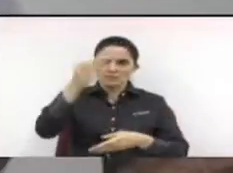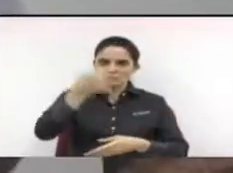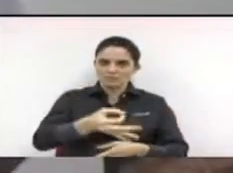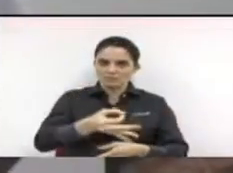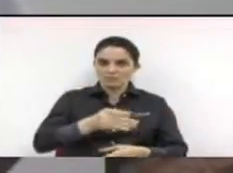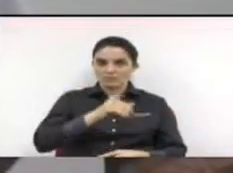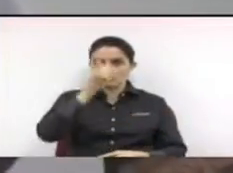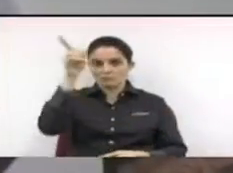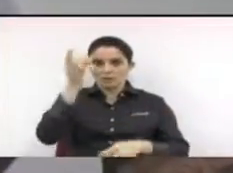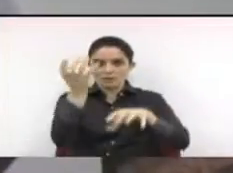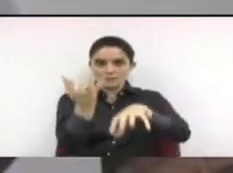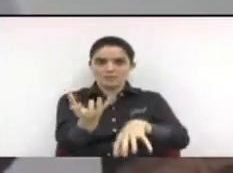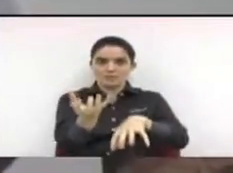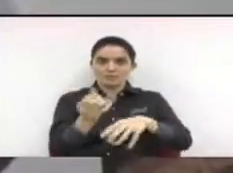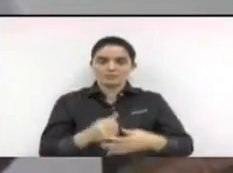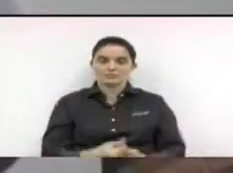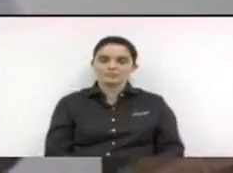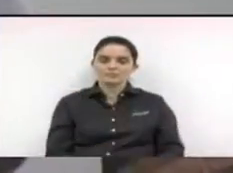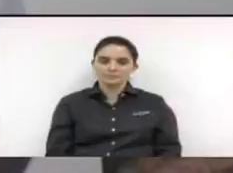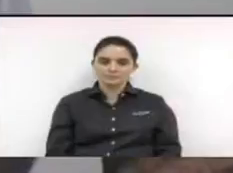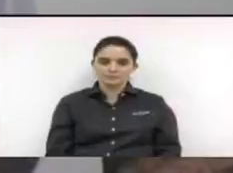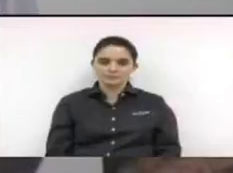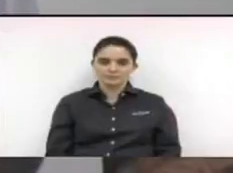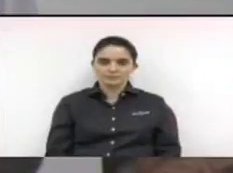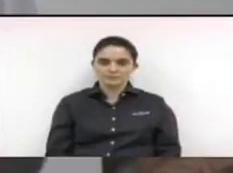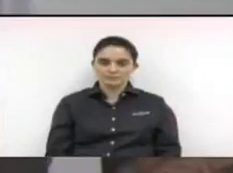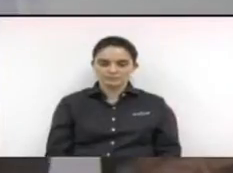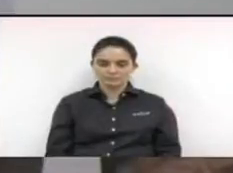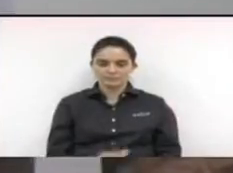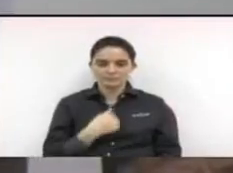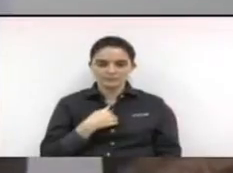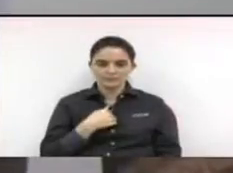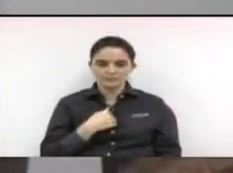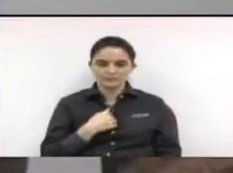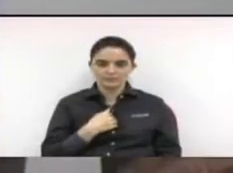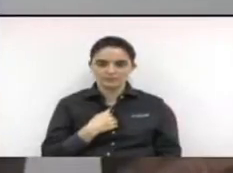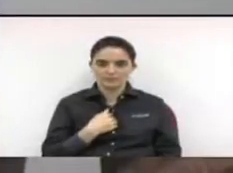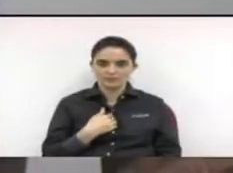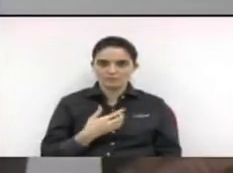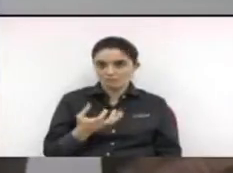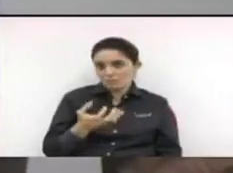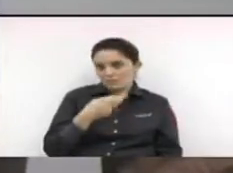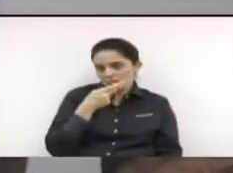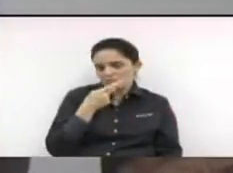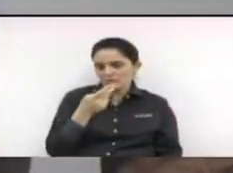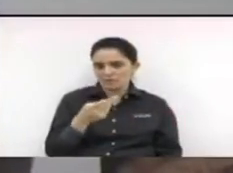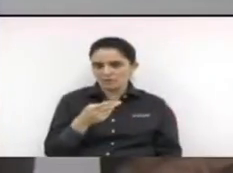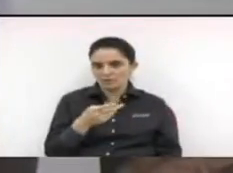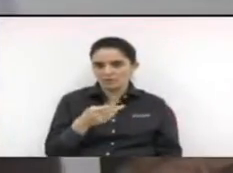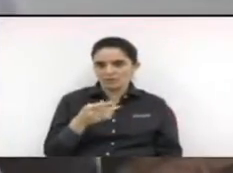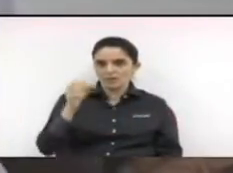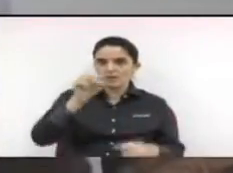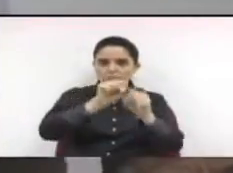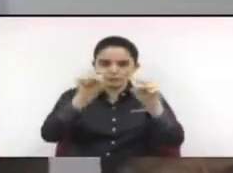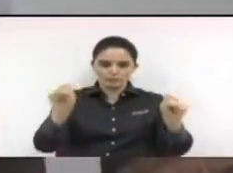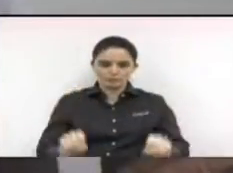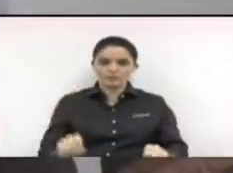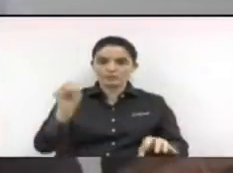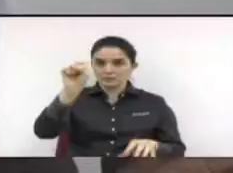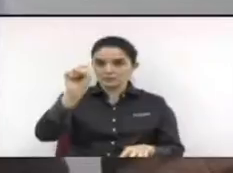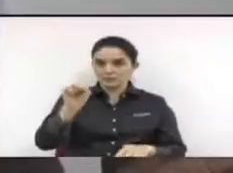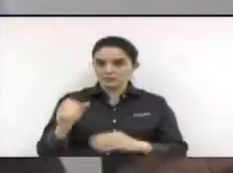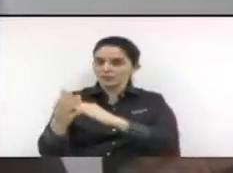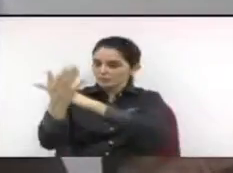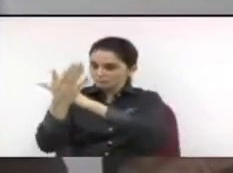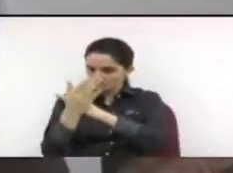Brasil no eixo. Então é isso que eu tenho para dizer no momento, podem contar com a gente, manteremos esses